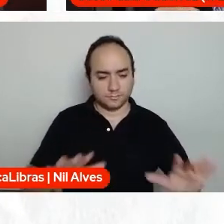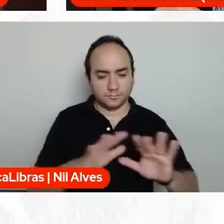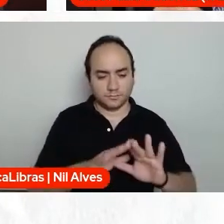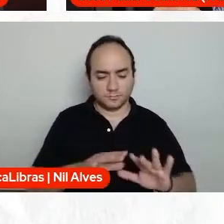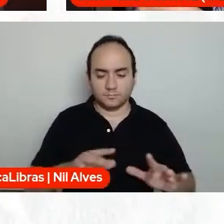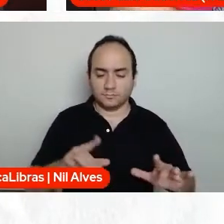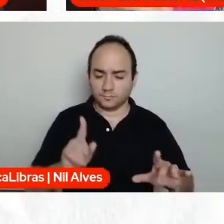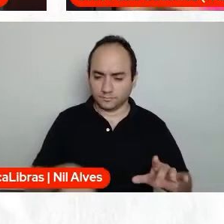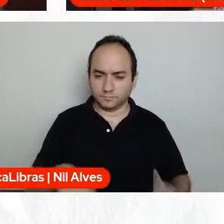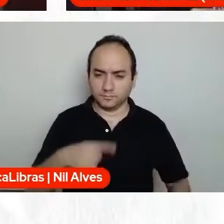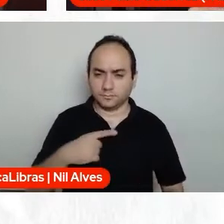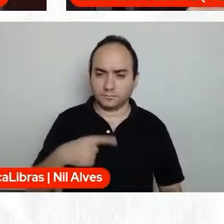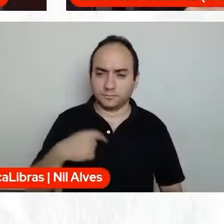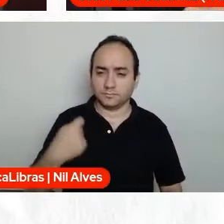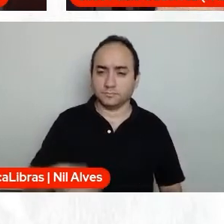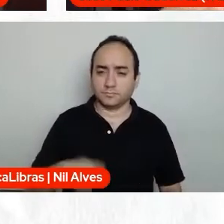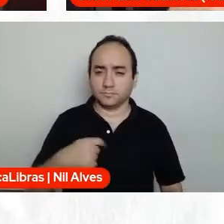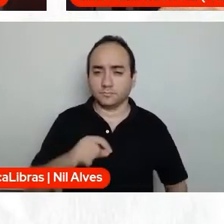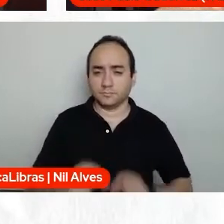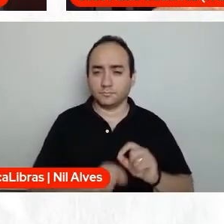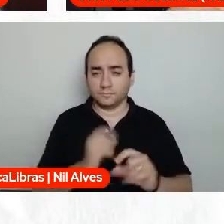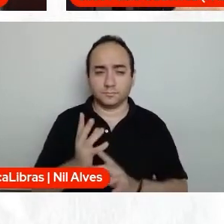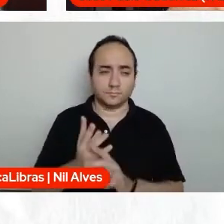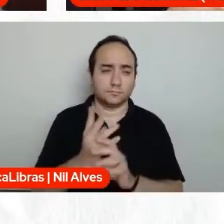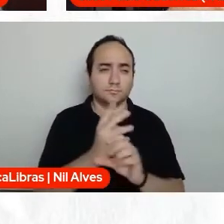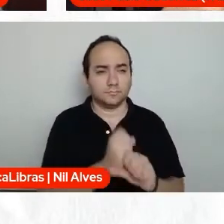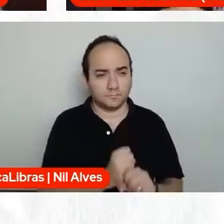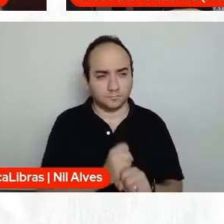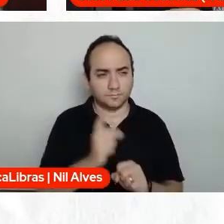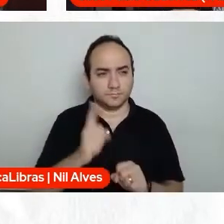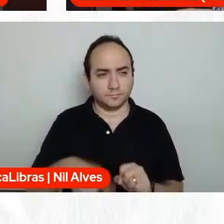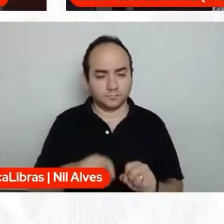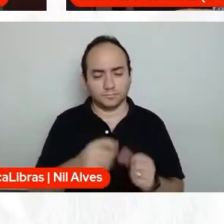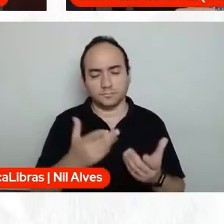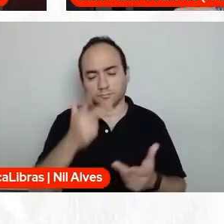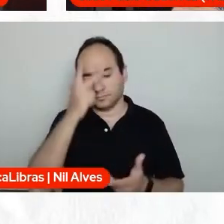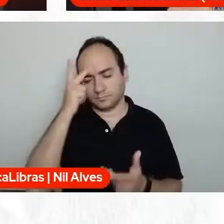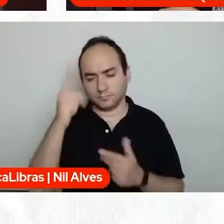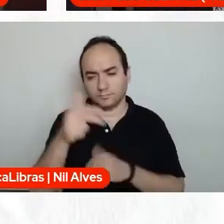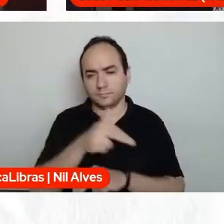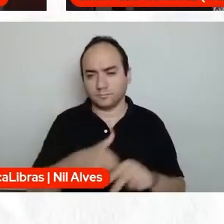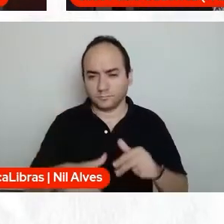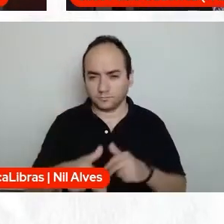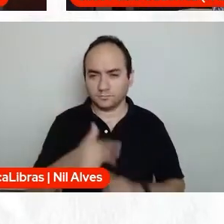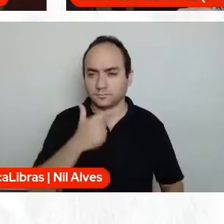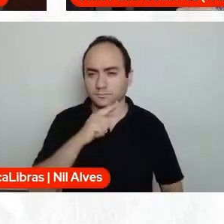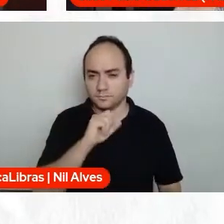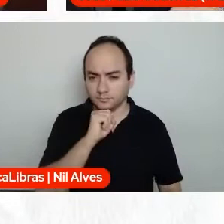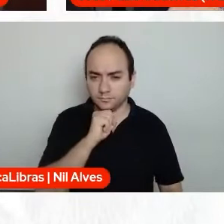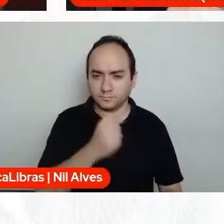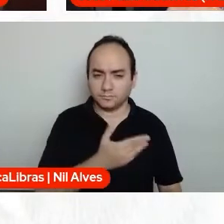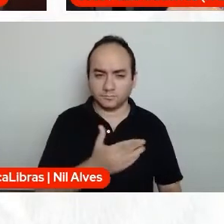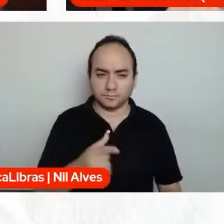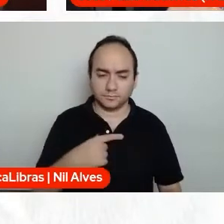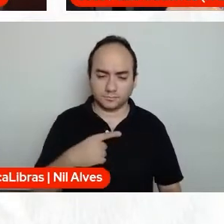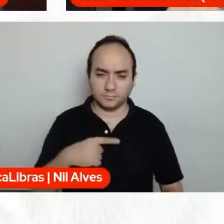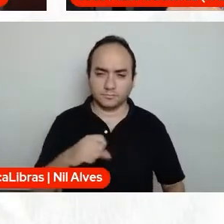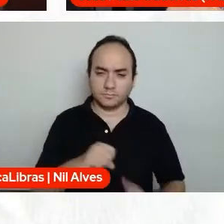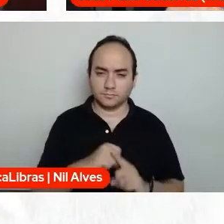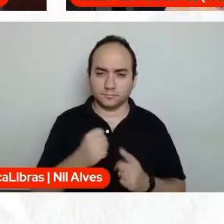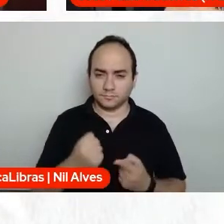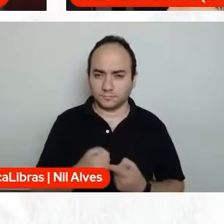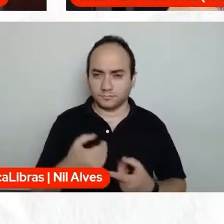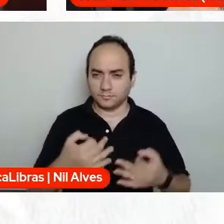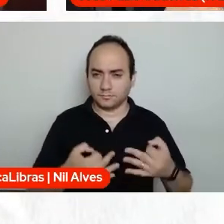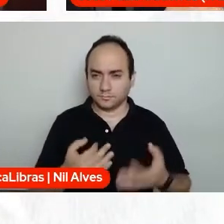trazer realmente, somar, né? Somar com as pessoas, com os pais, né? Com a sociedade civil, para que isso realmente